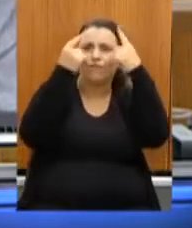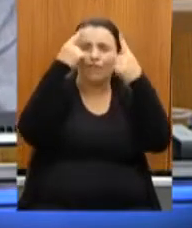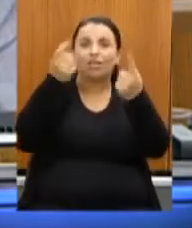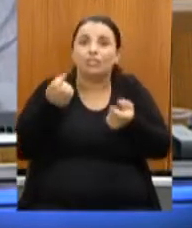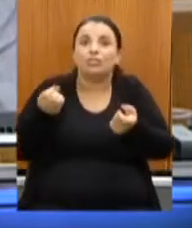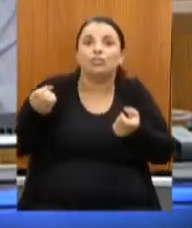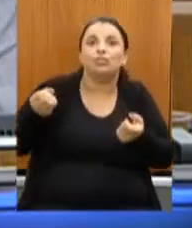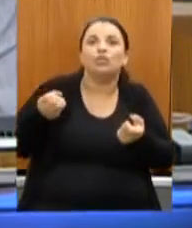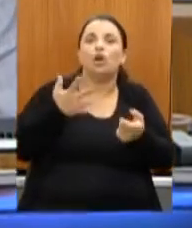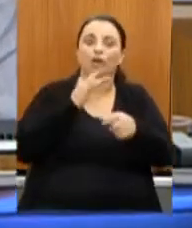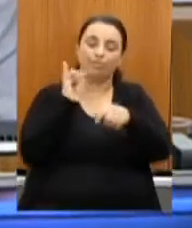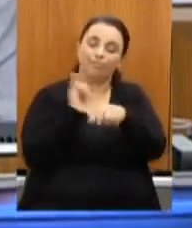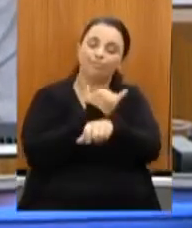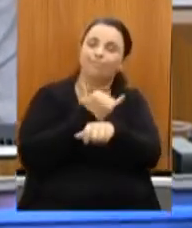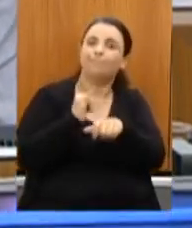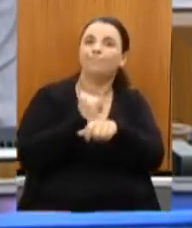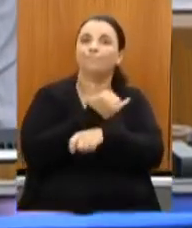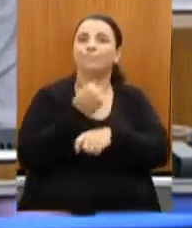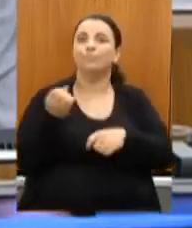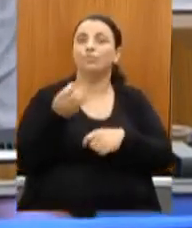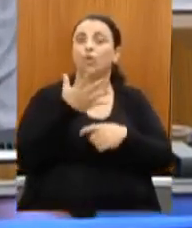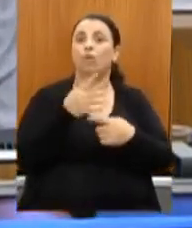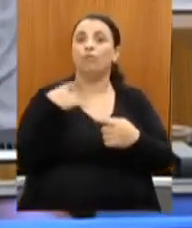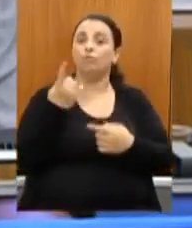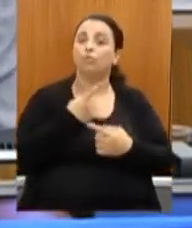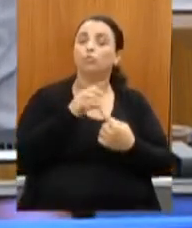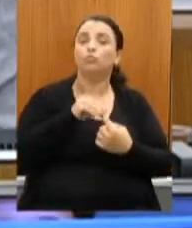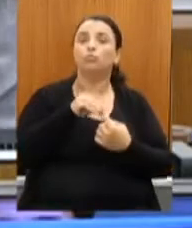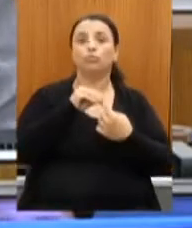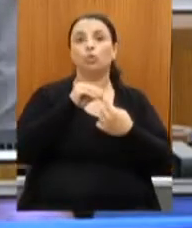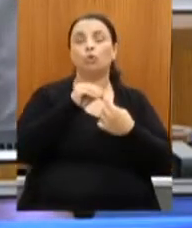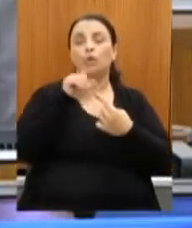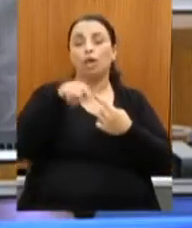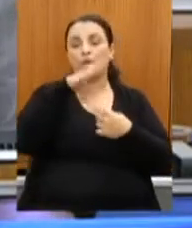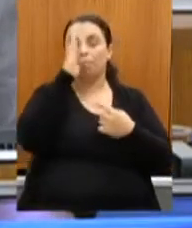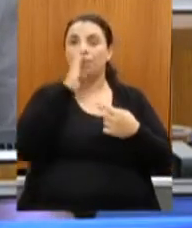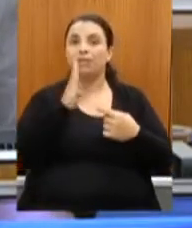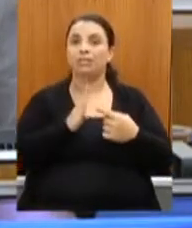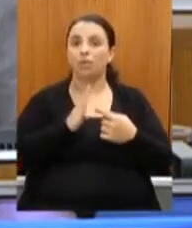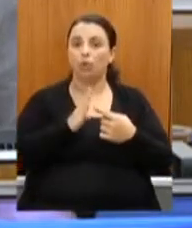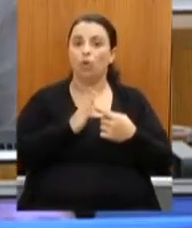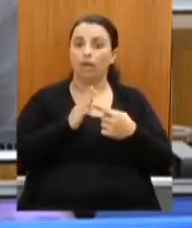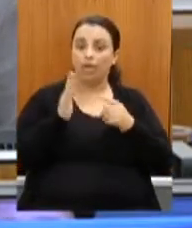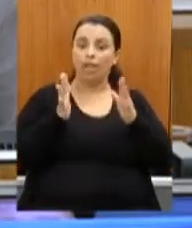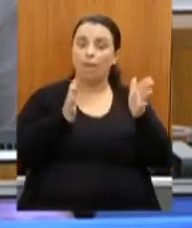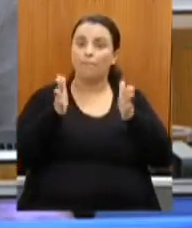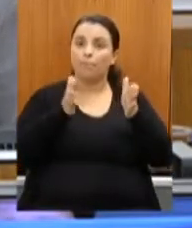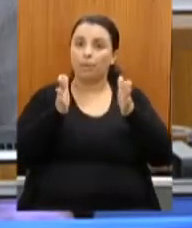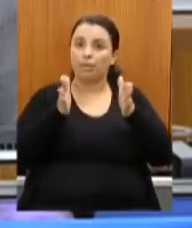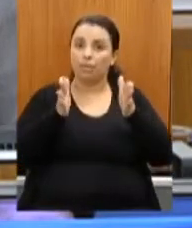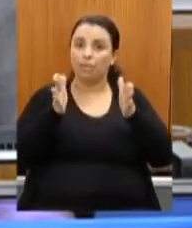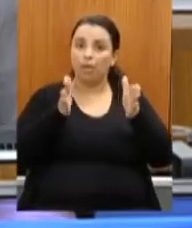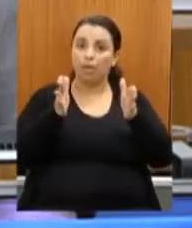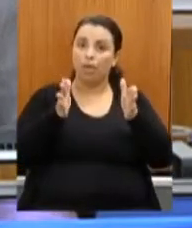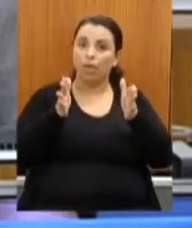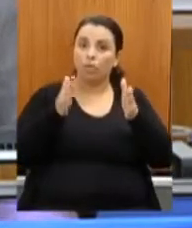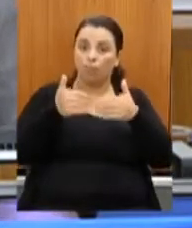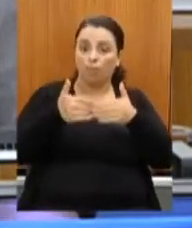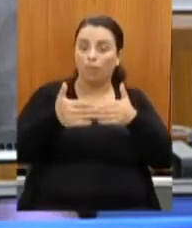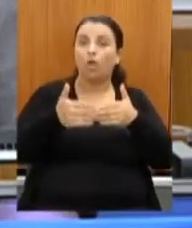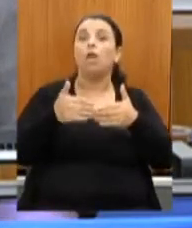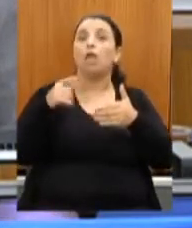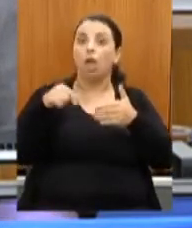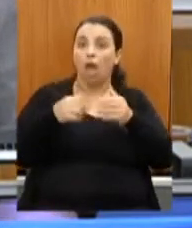fomos o único ente no Brasil que, em plena pandemia, inauguramos um espaço cultural da